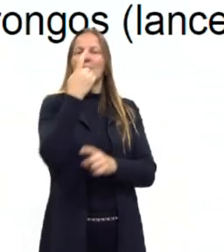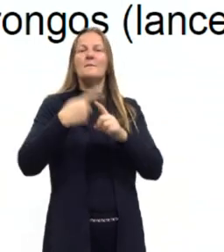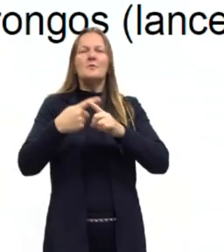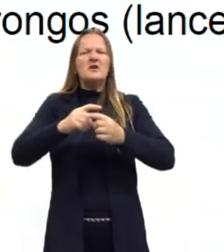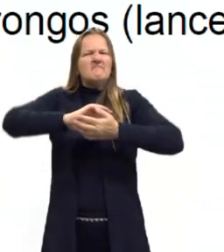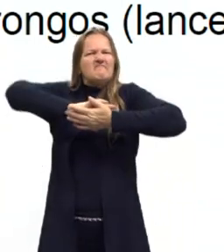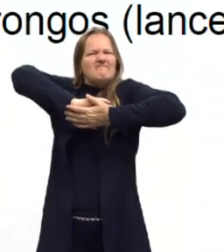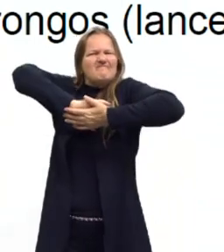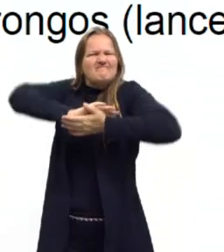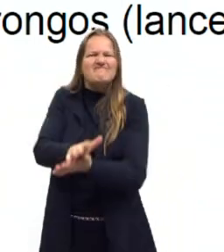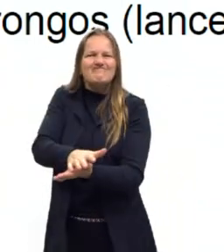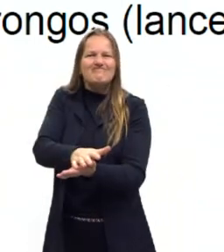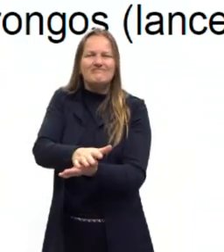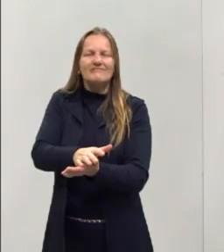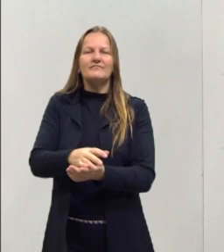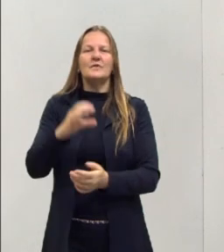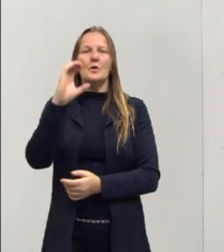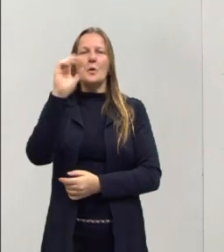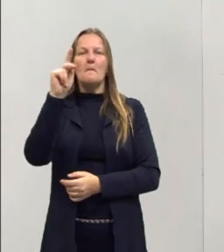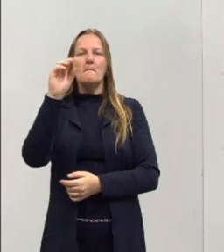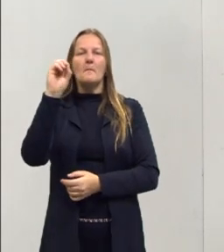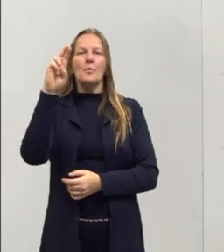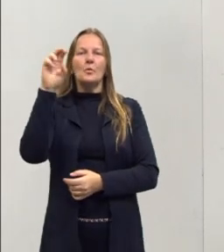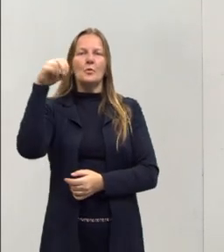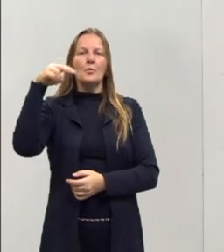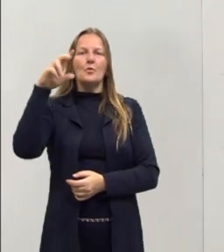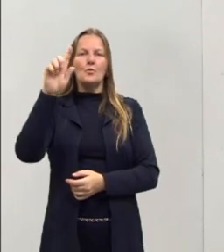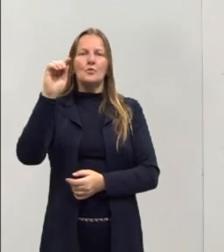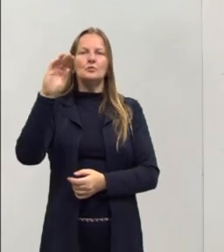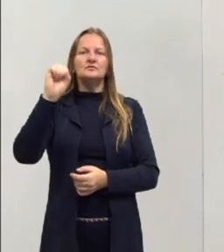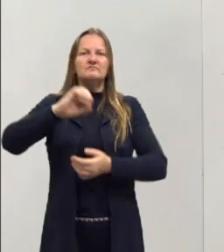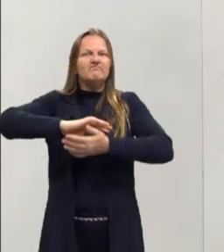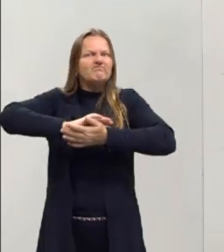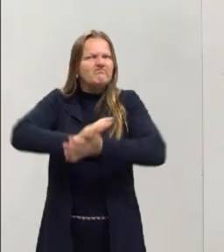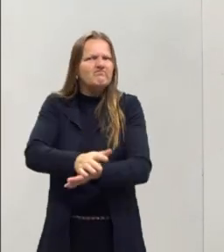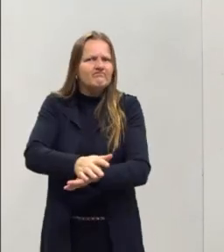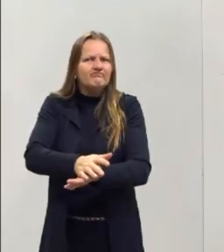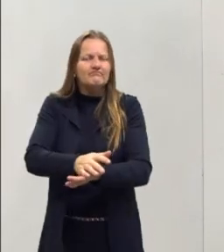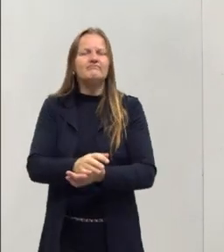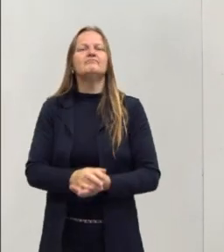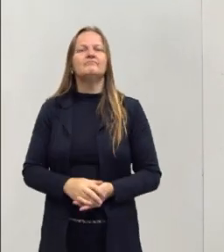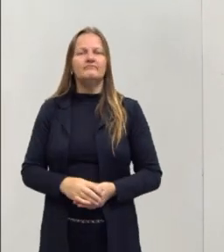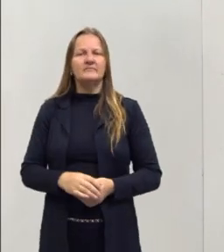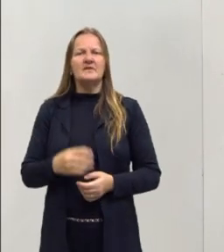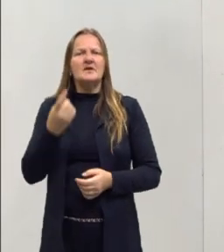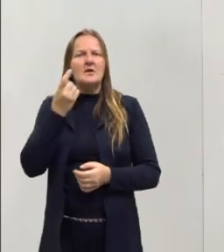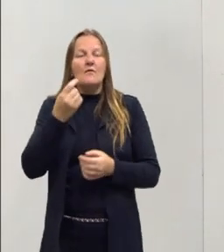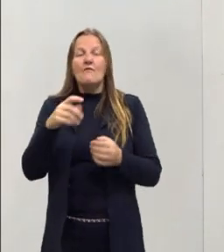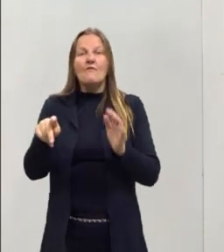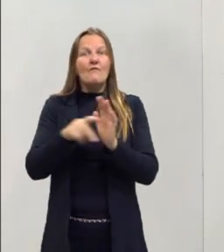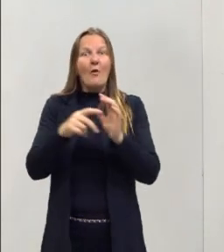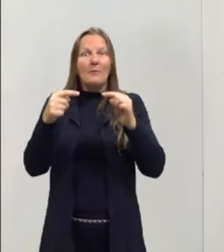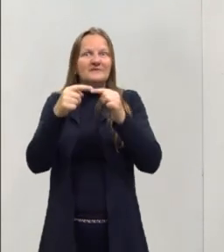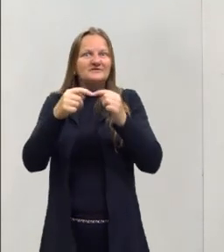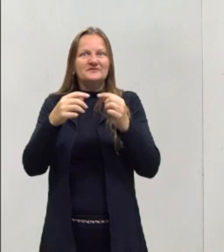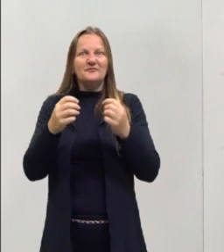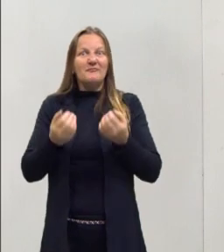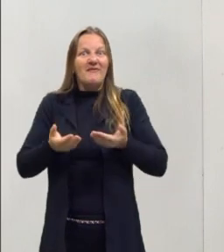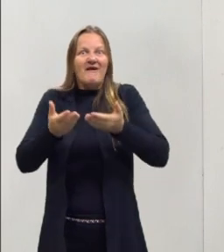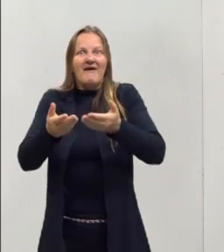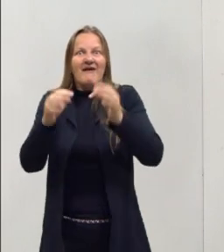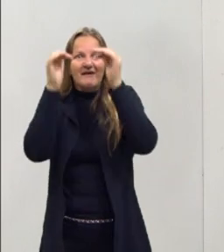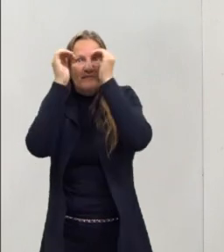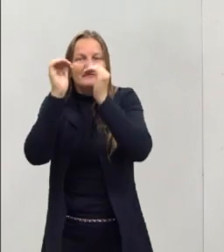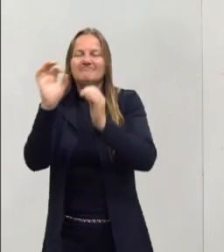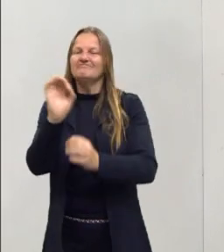massacrados no massacre de porongos. Então, eles não tiveram os seus interesses, seus objetivos atendidos. No fim, essa